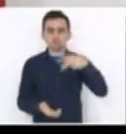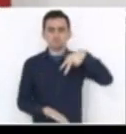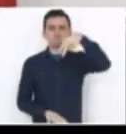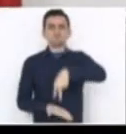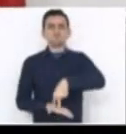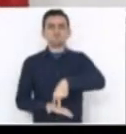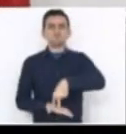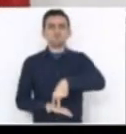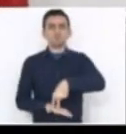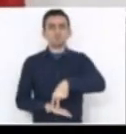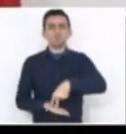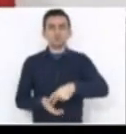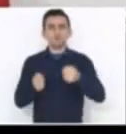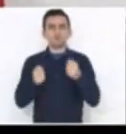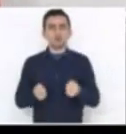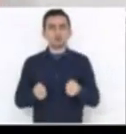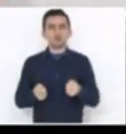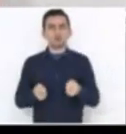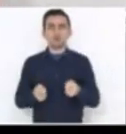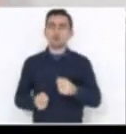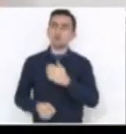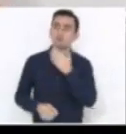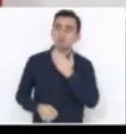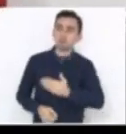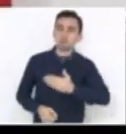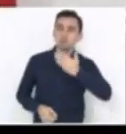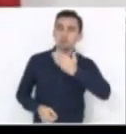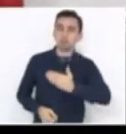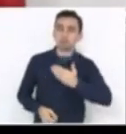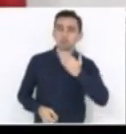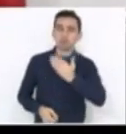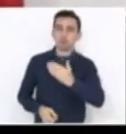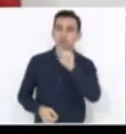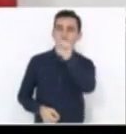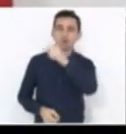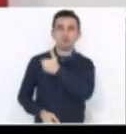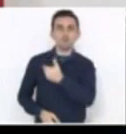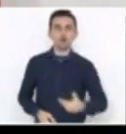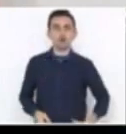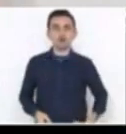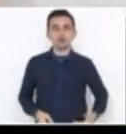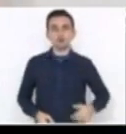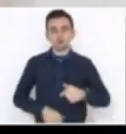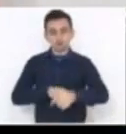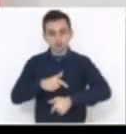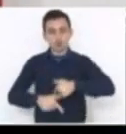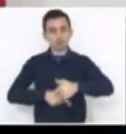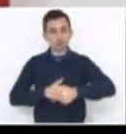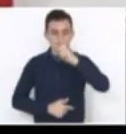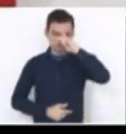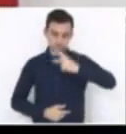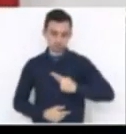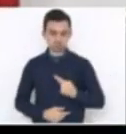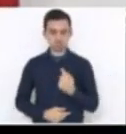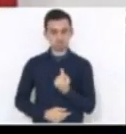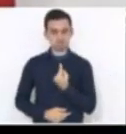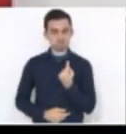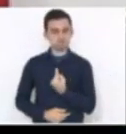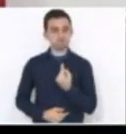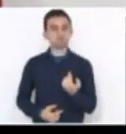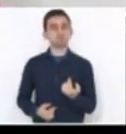joelho, sem ficar pedindo nada para o governo e trabalhando com autonomia. Então,